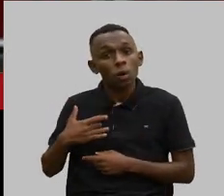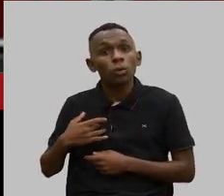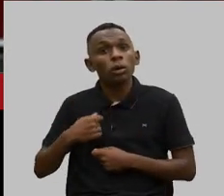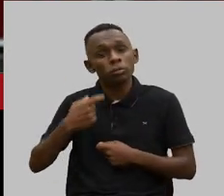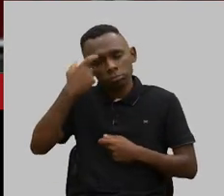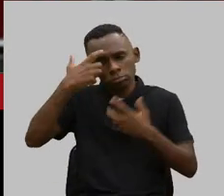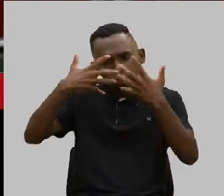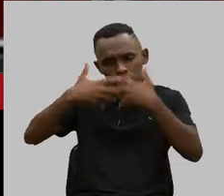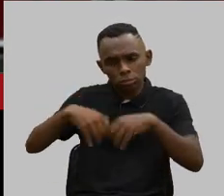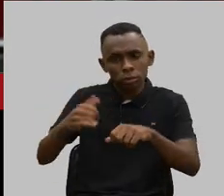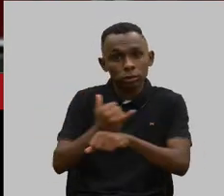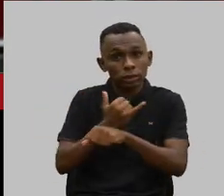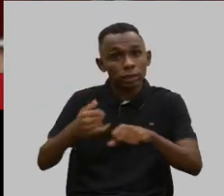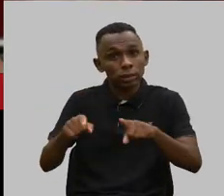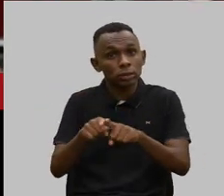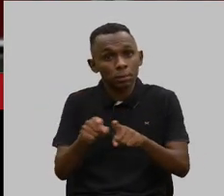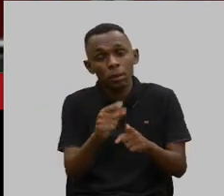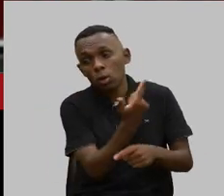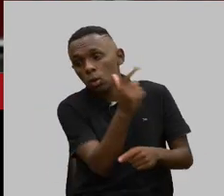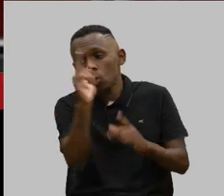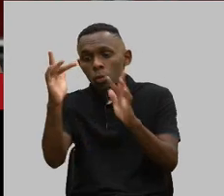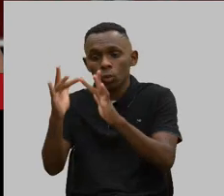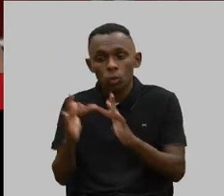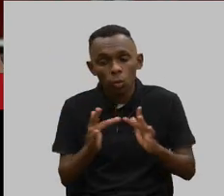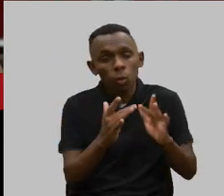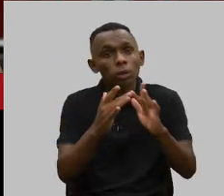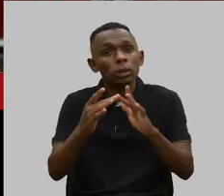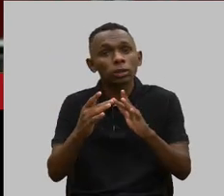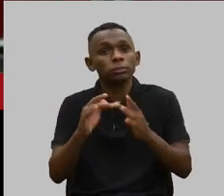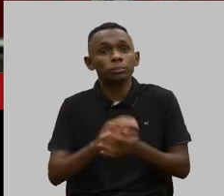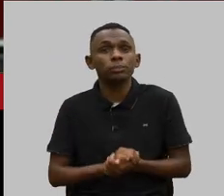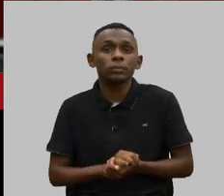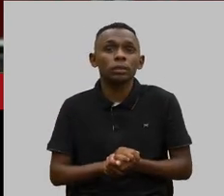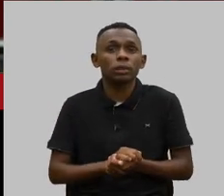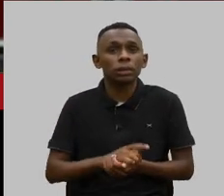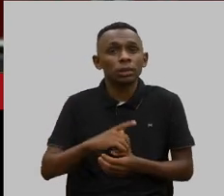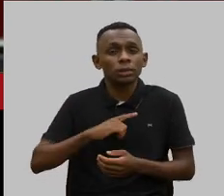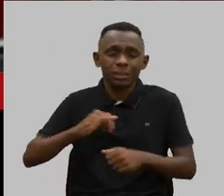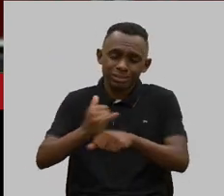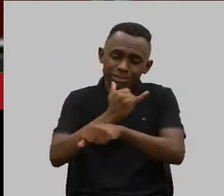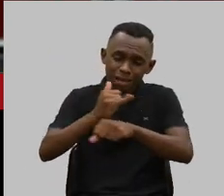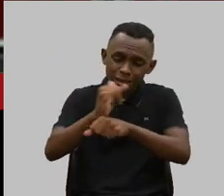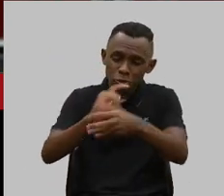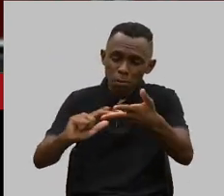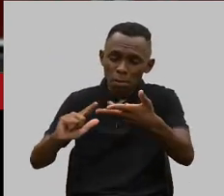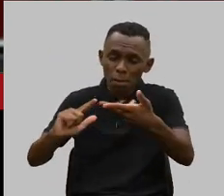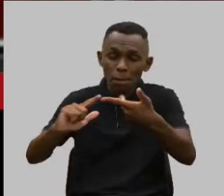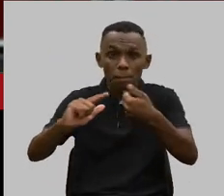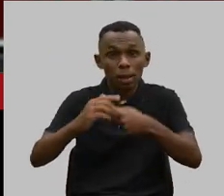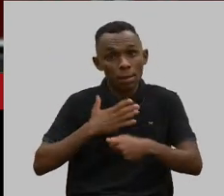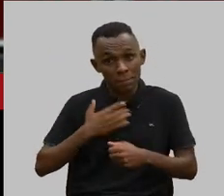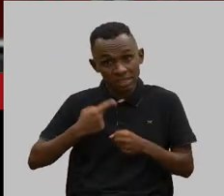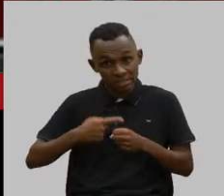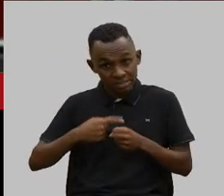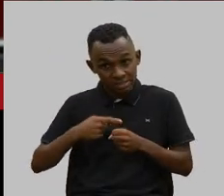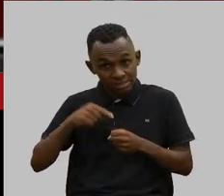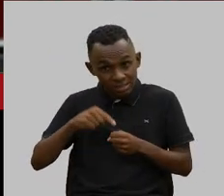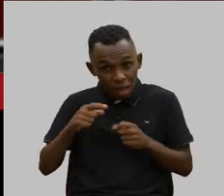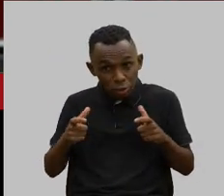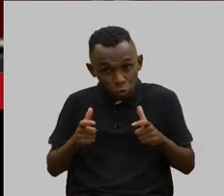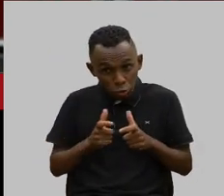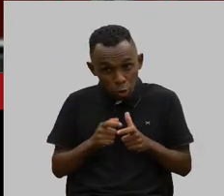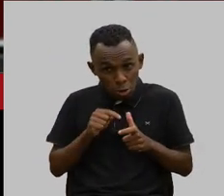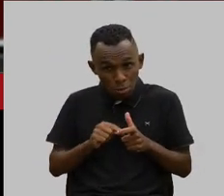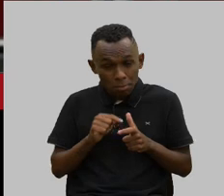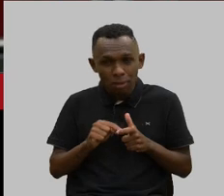treinamento parental em outras formas para não ser tantas horas. existem milhões de maneiras de fazer. No meu município, que é muito pequenininho